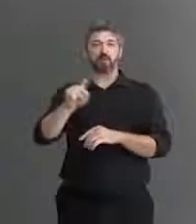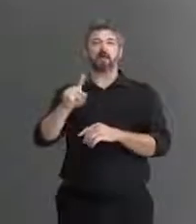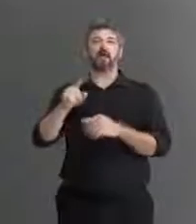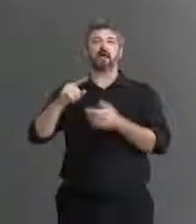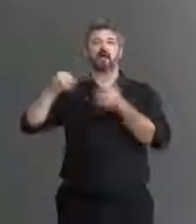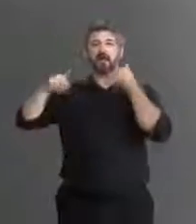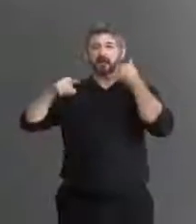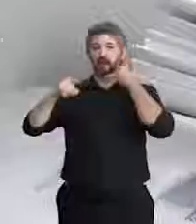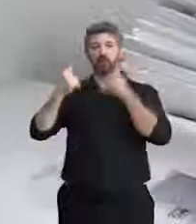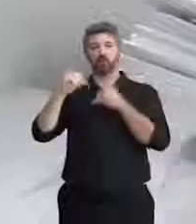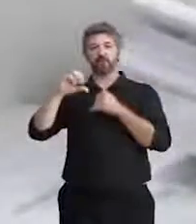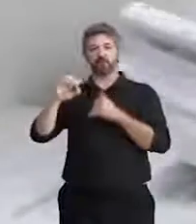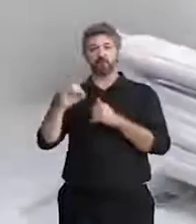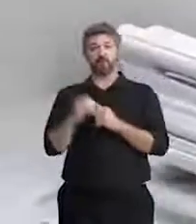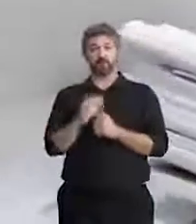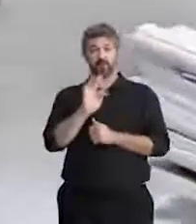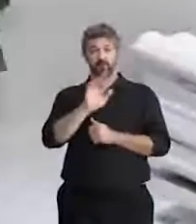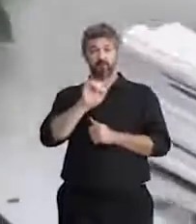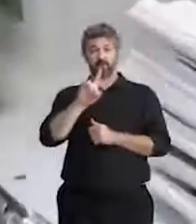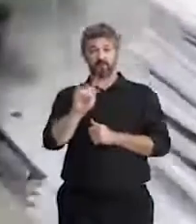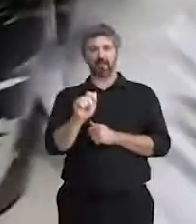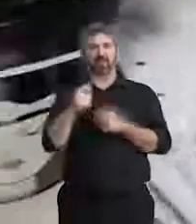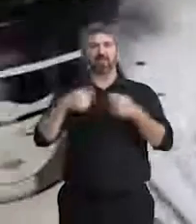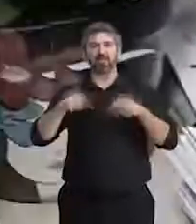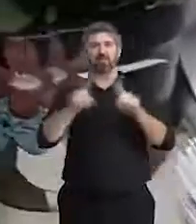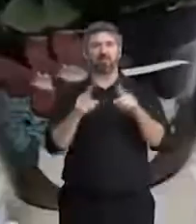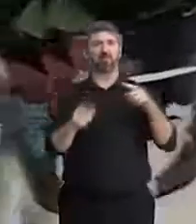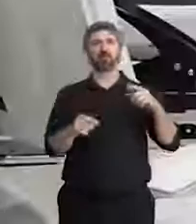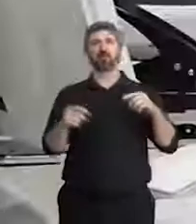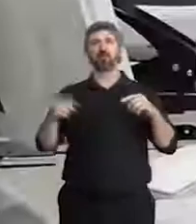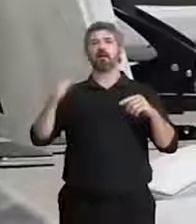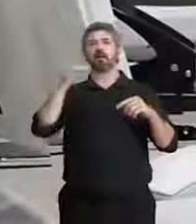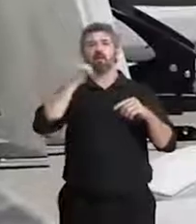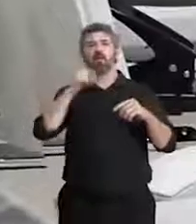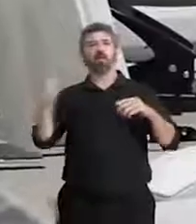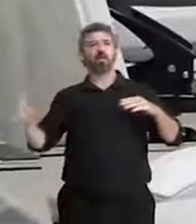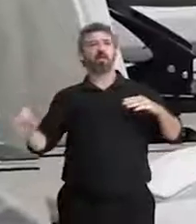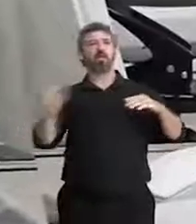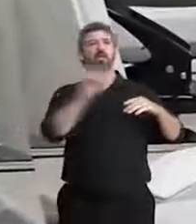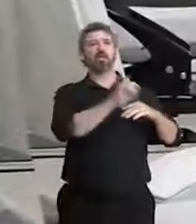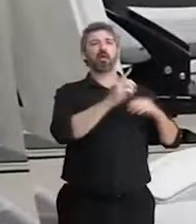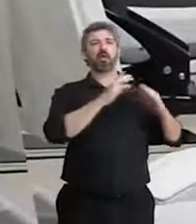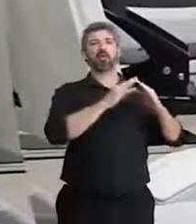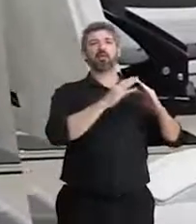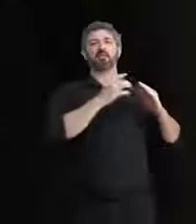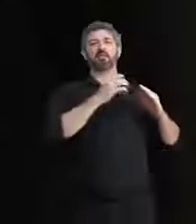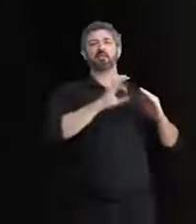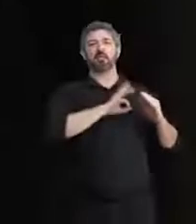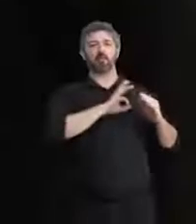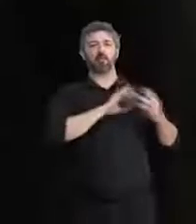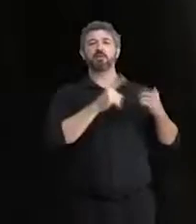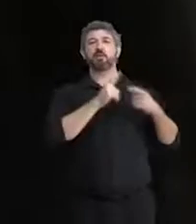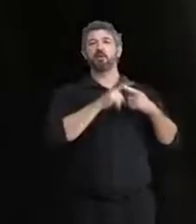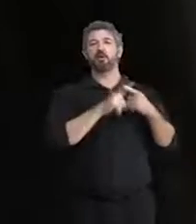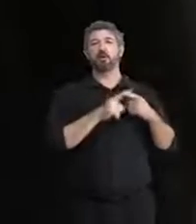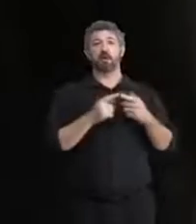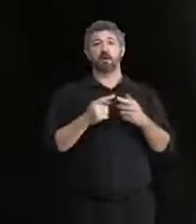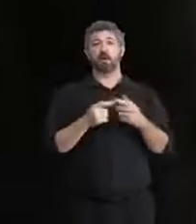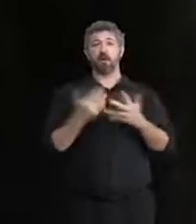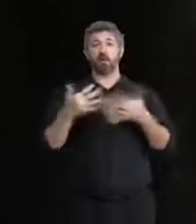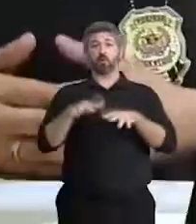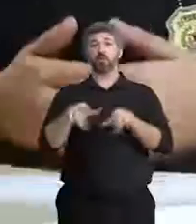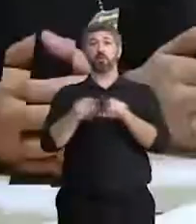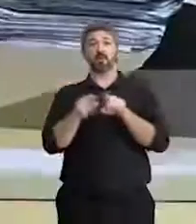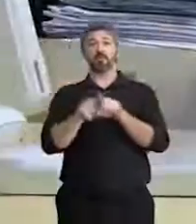porque recebe solicitações também por áudio em caso de vítimas analfabetas. Desde a implantação, o atendimento